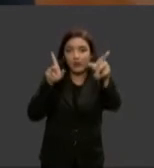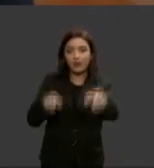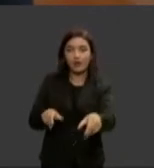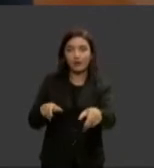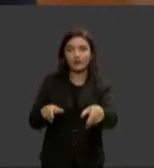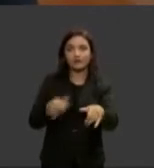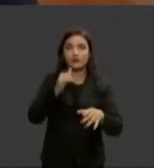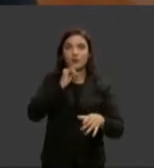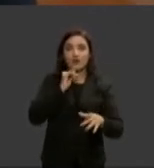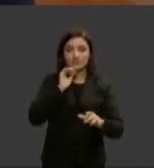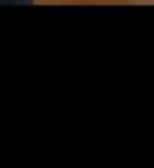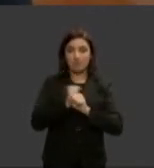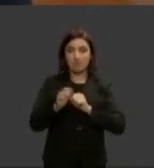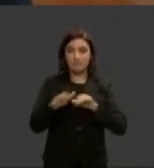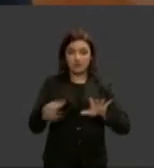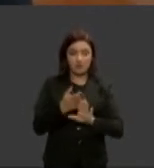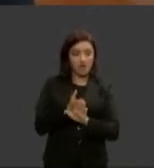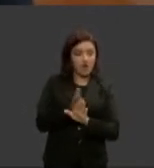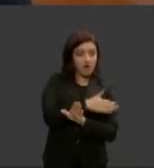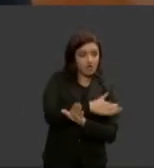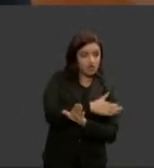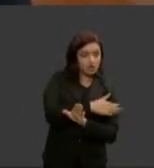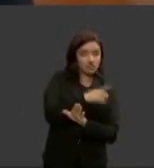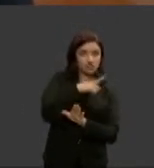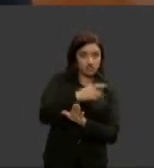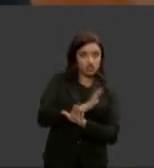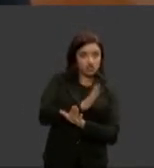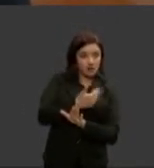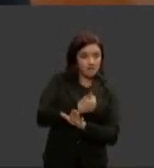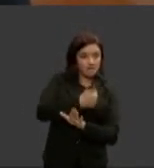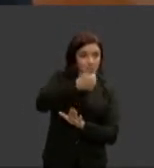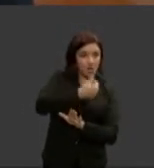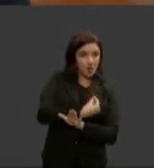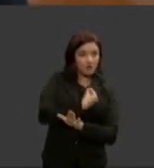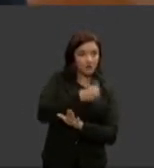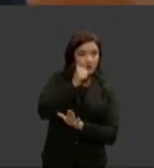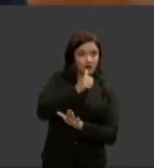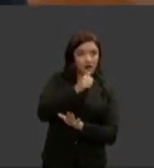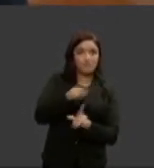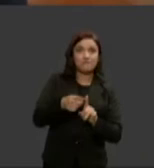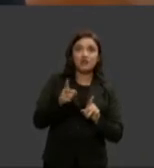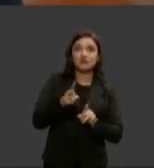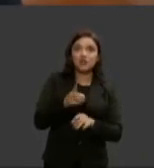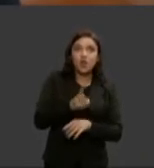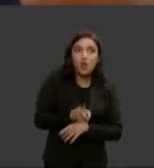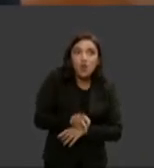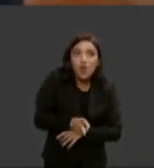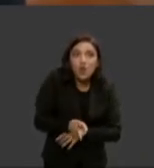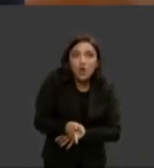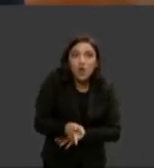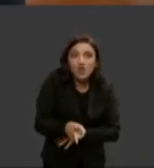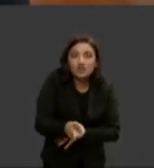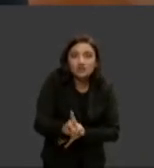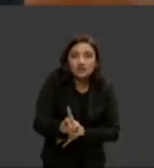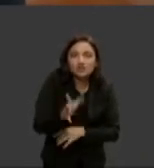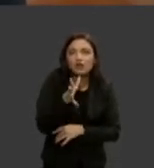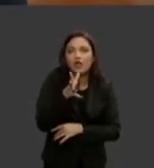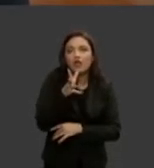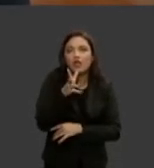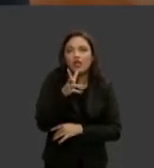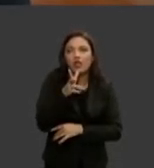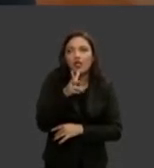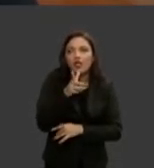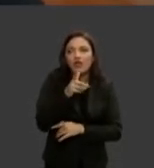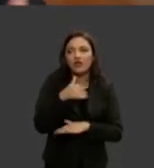estava melhorando a condição da mulher na sociedade estava mas se continuasse no ritmo que é o ritmo tartaruga vamos dizer assim